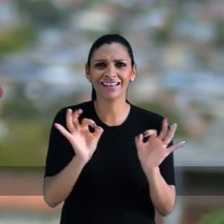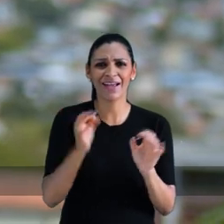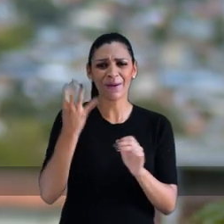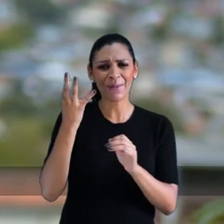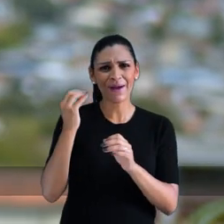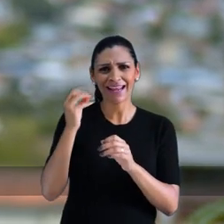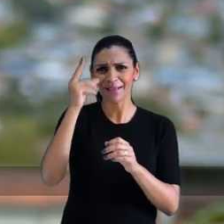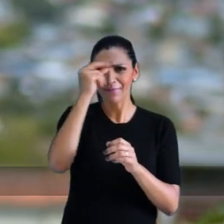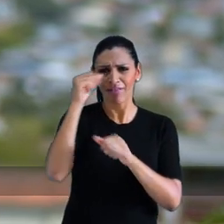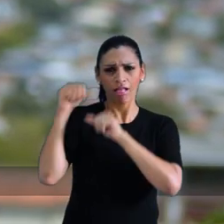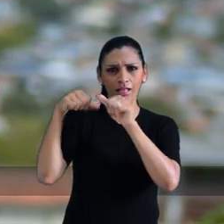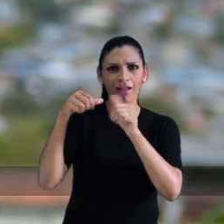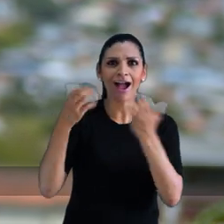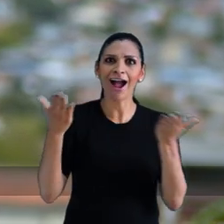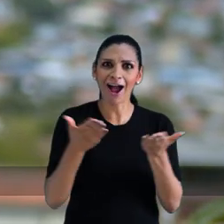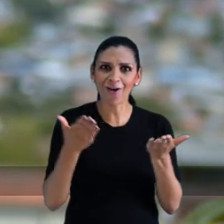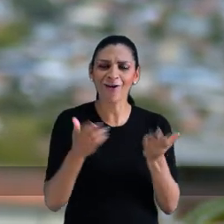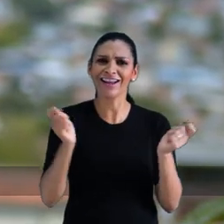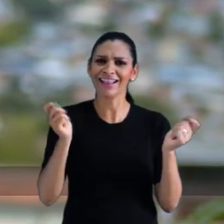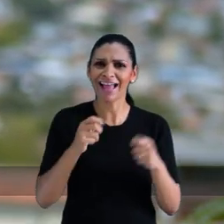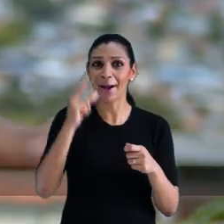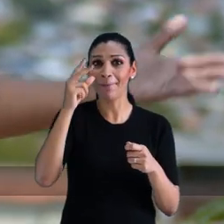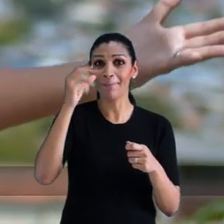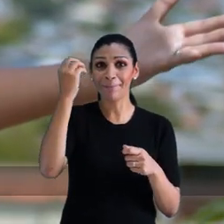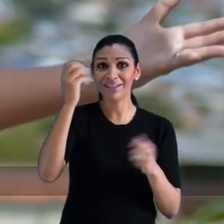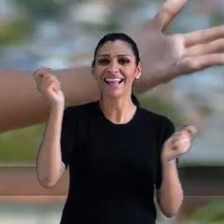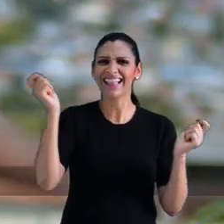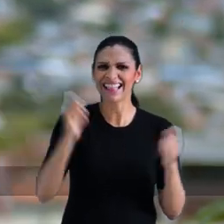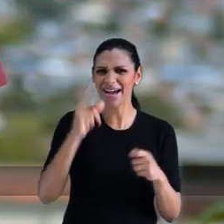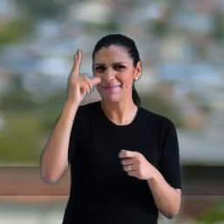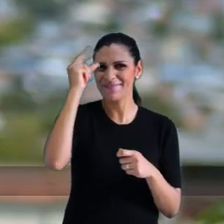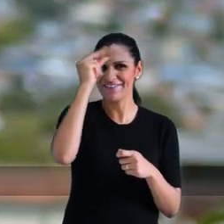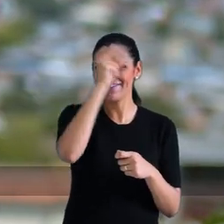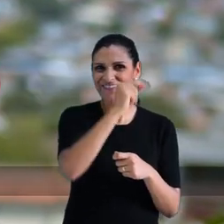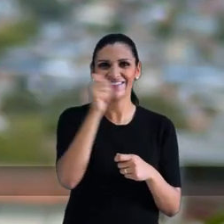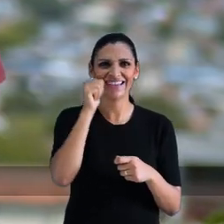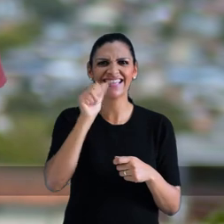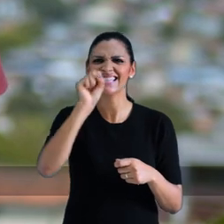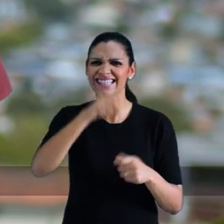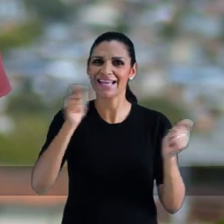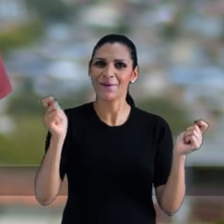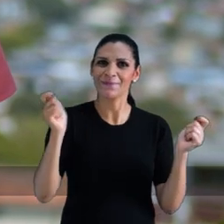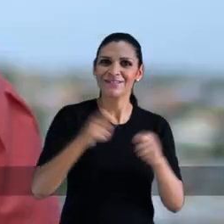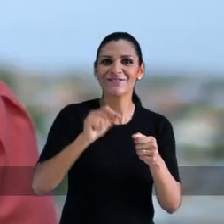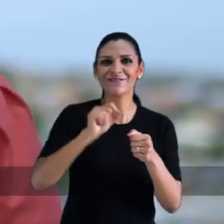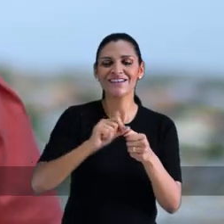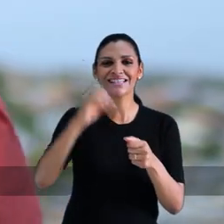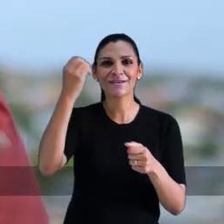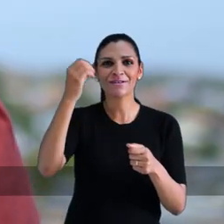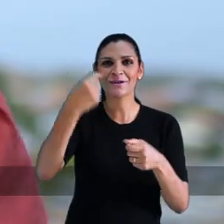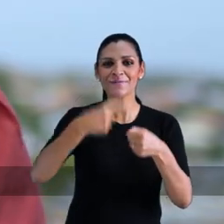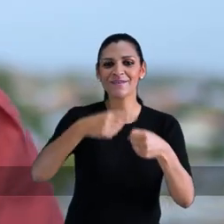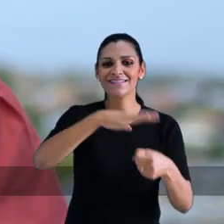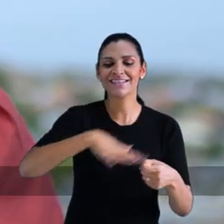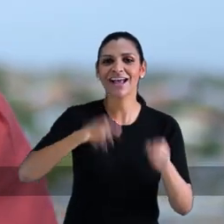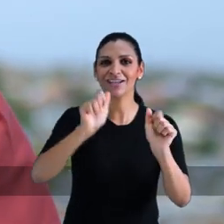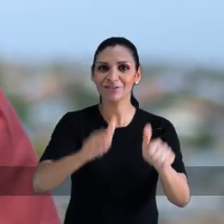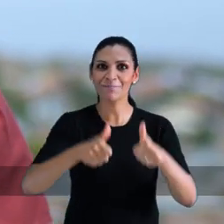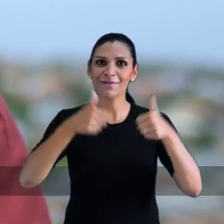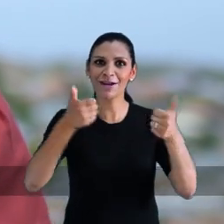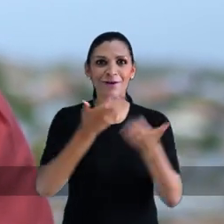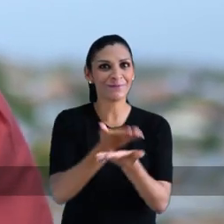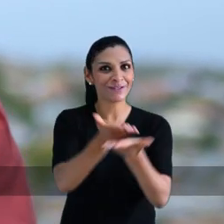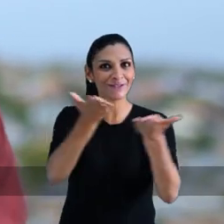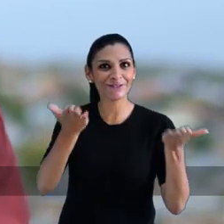filha pra trás. Depois de 40 prefeitos, finalmente Porto Alegre pode ter uma prefeita. Sim, é possível fazer de